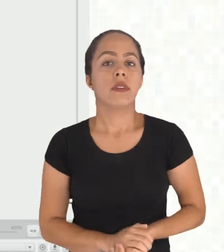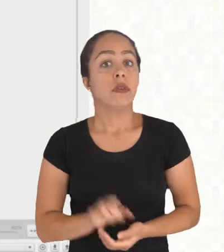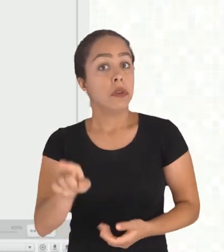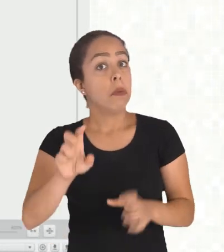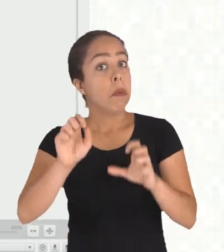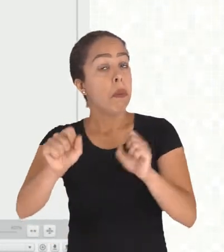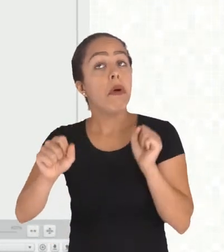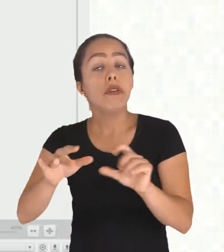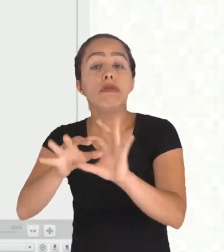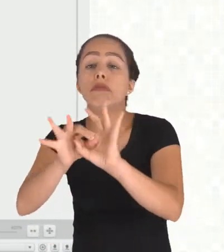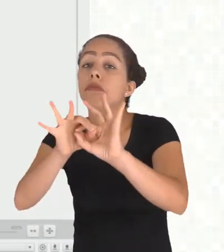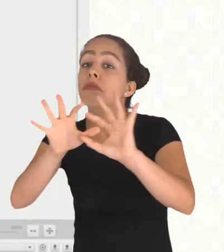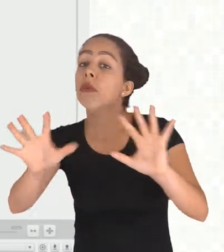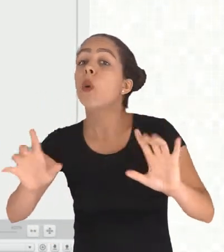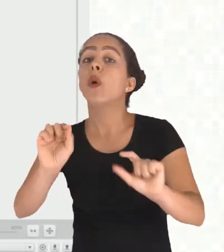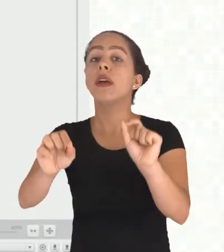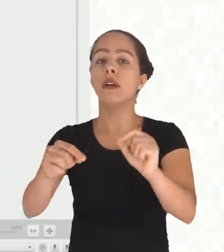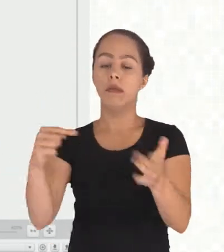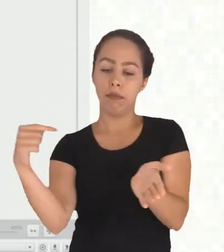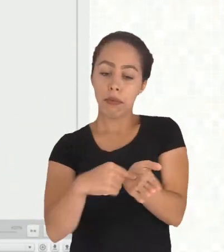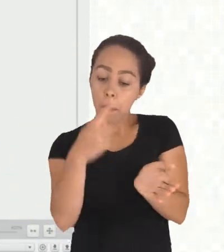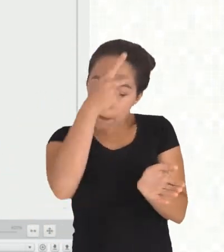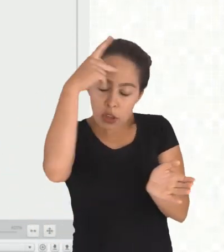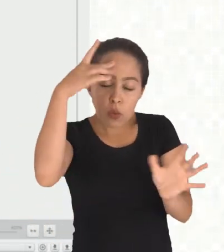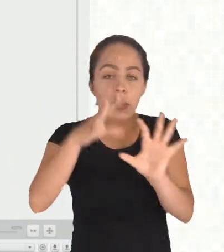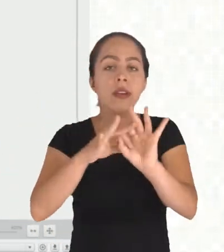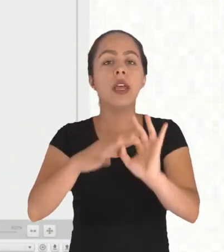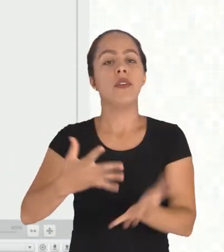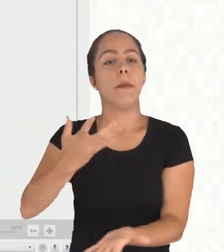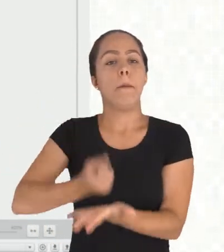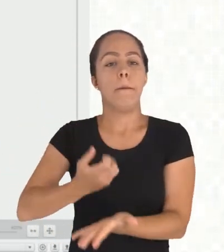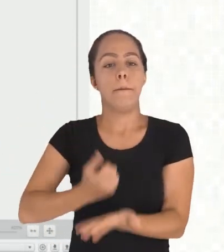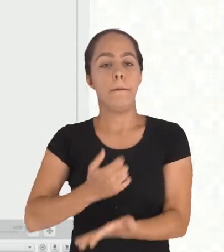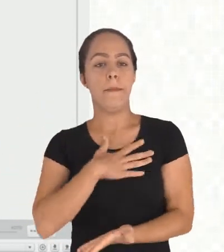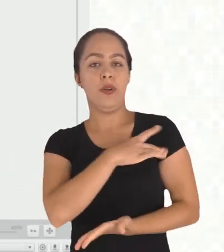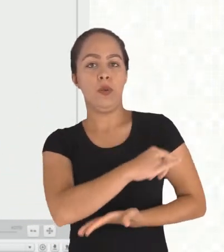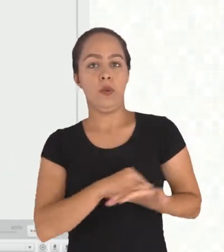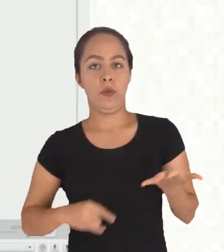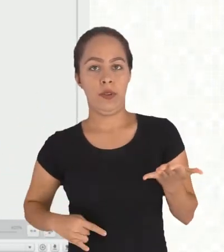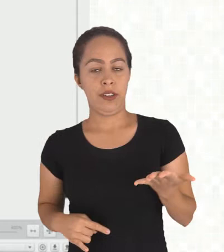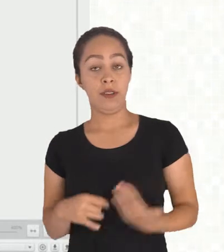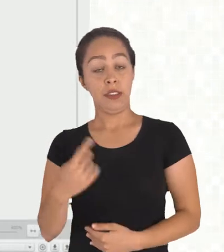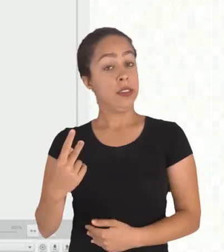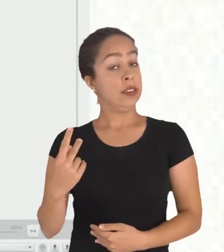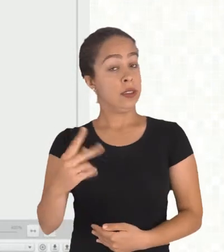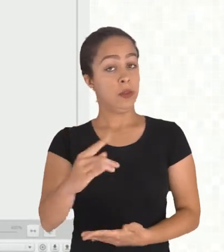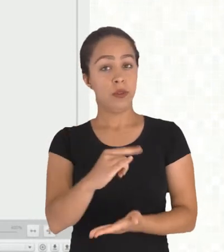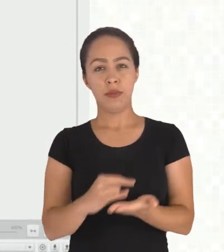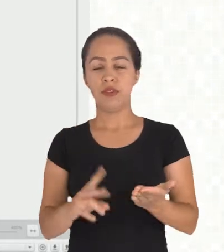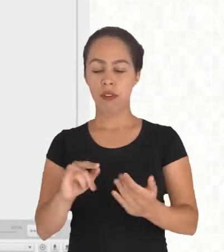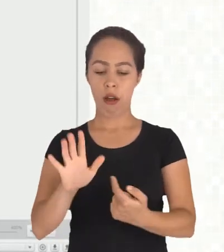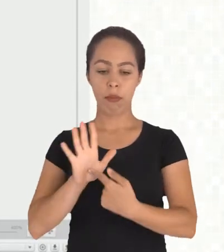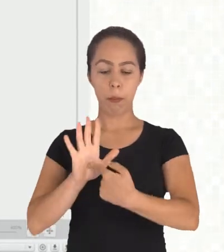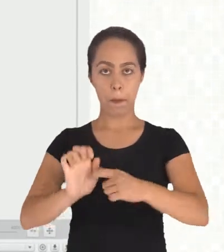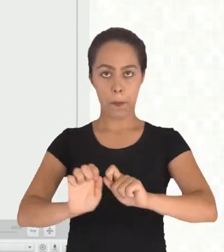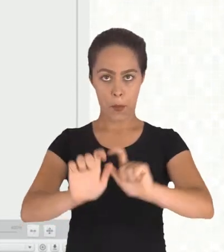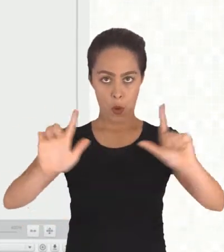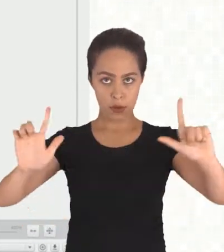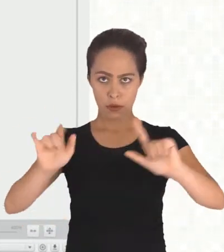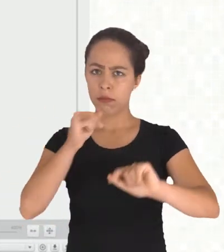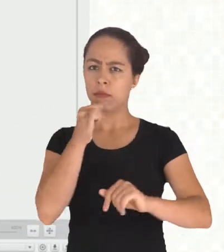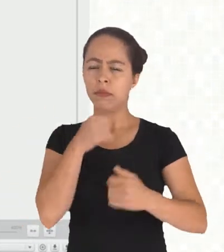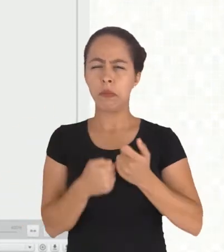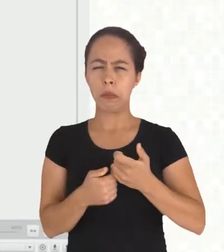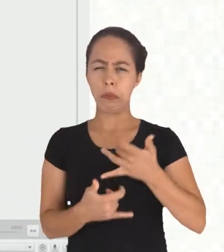acreditamos que o pdf seria o ideal tá certo? você pode permitir ou não que as pessoas baixem seu arquivo faça um download e ao